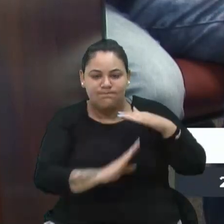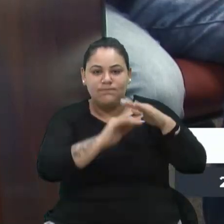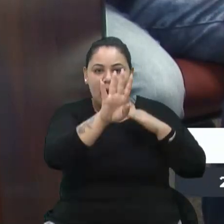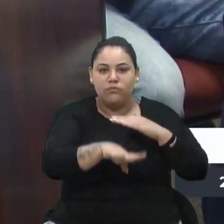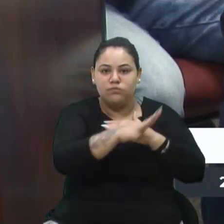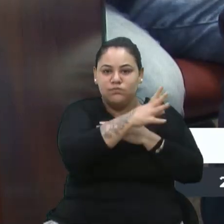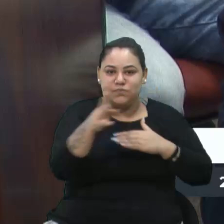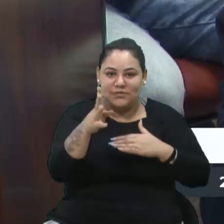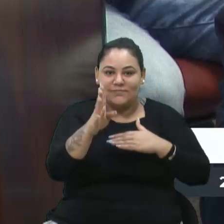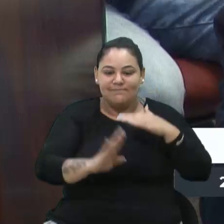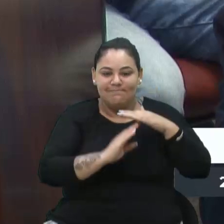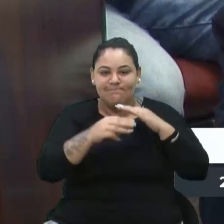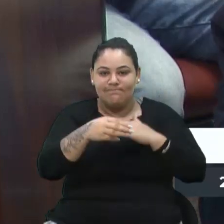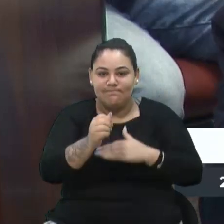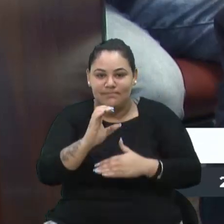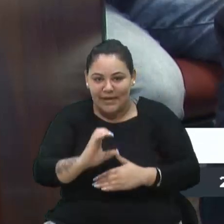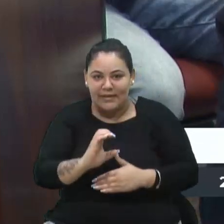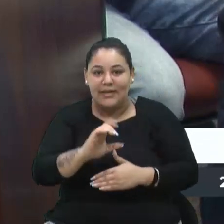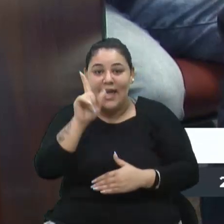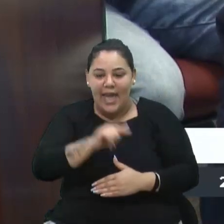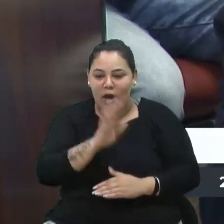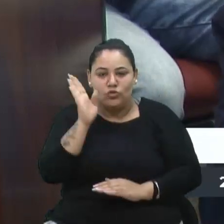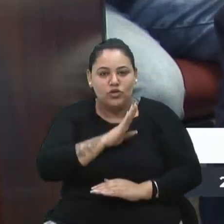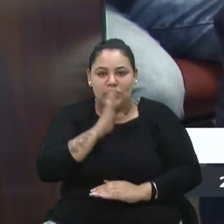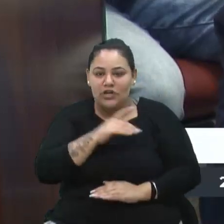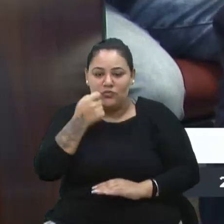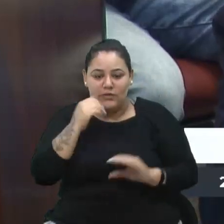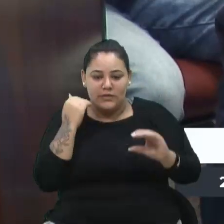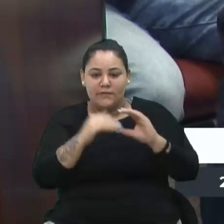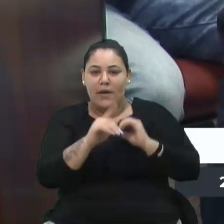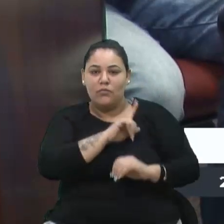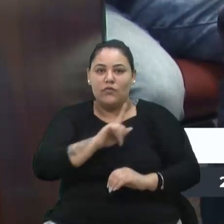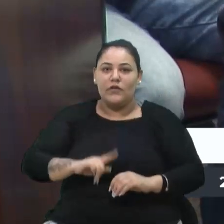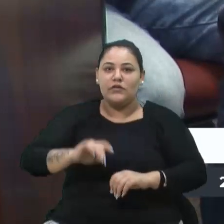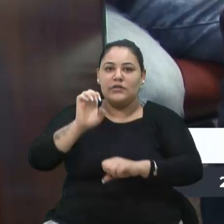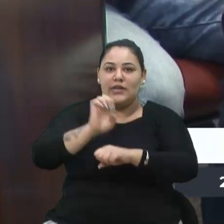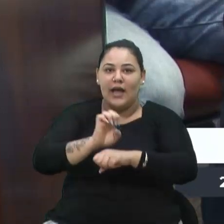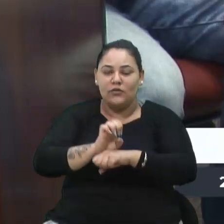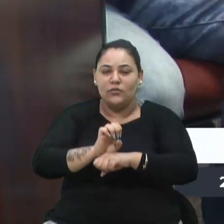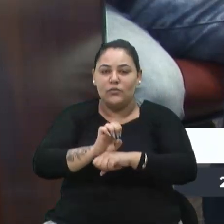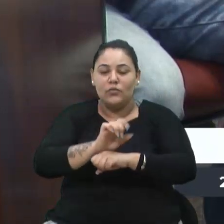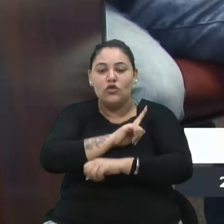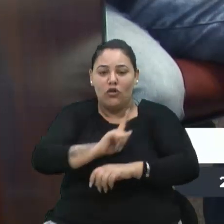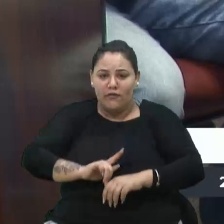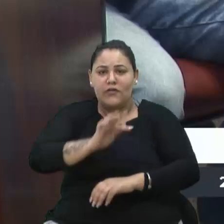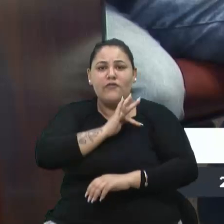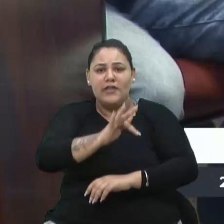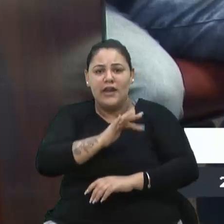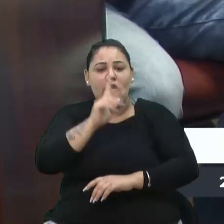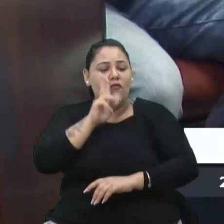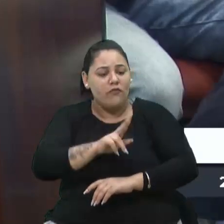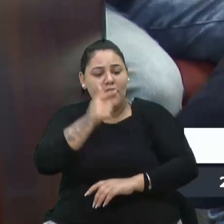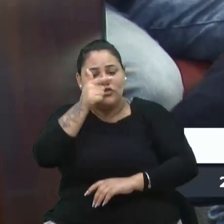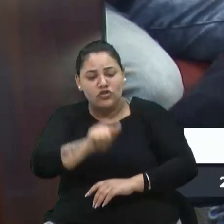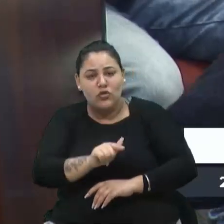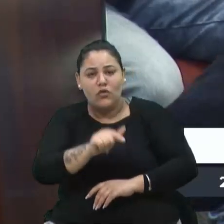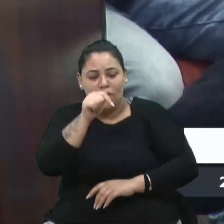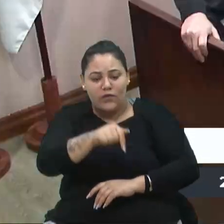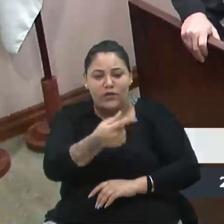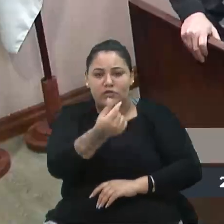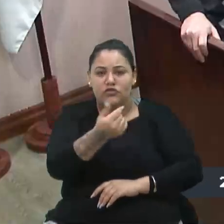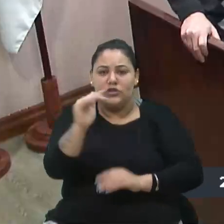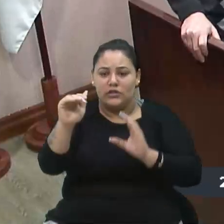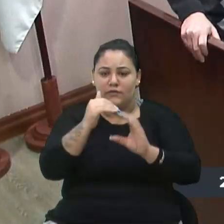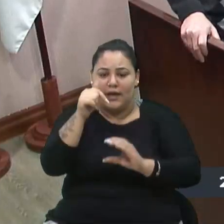é urgente. E aí a gente tem que encaminhar ao governo do Estado para justamente o governo federal rever urgentemente essa tabela. Obrigado.